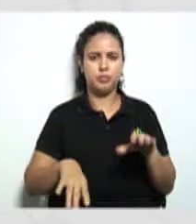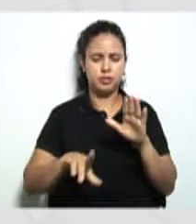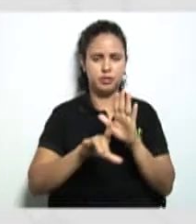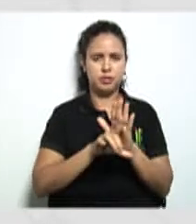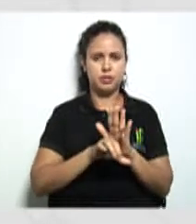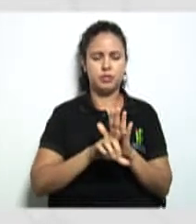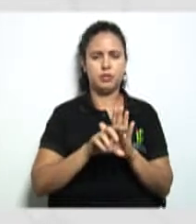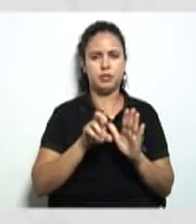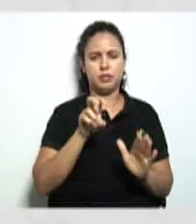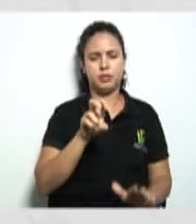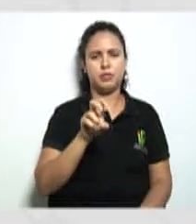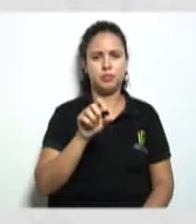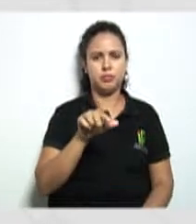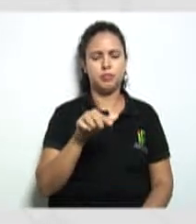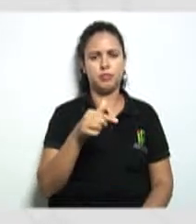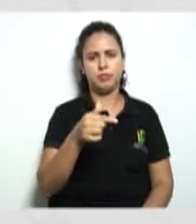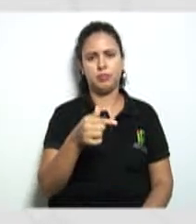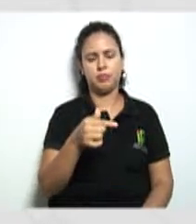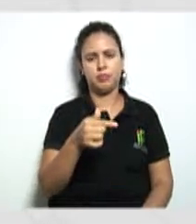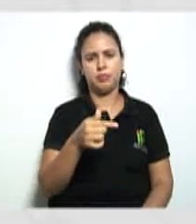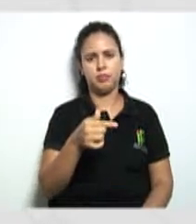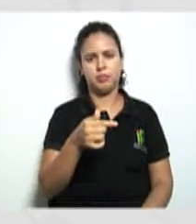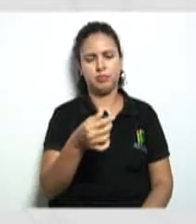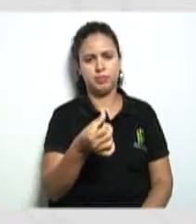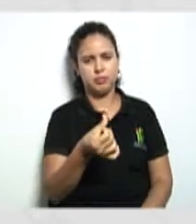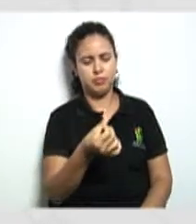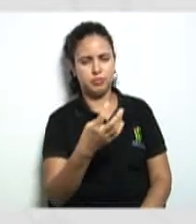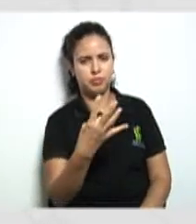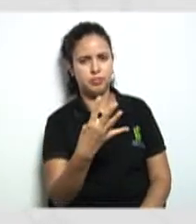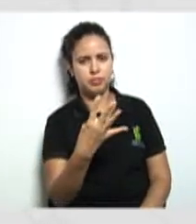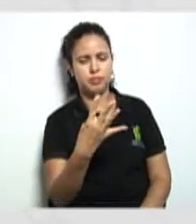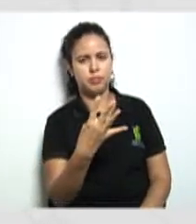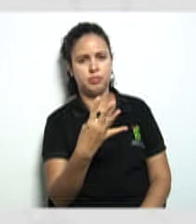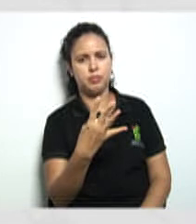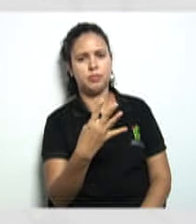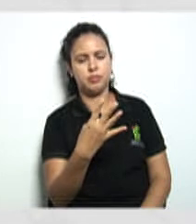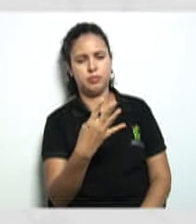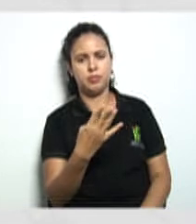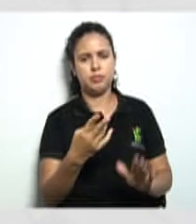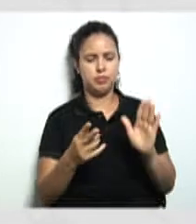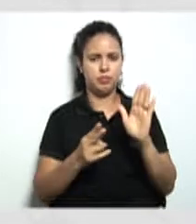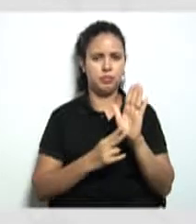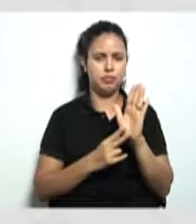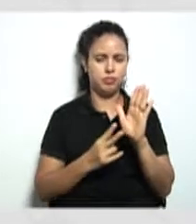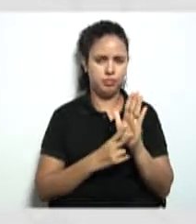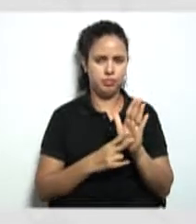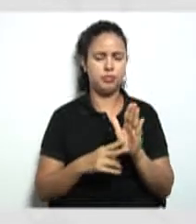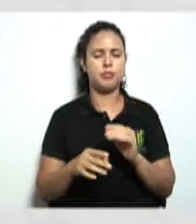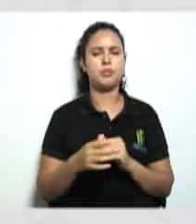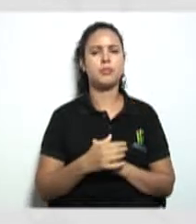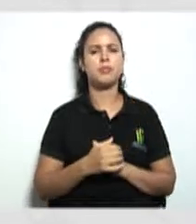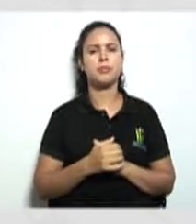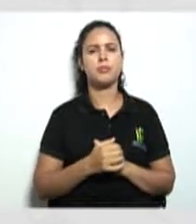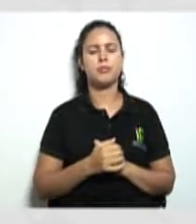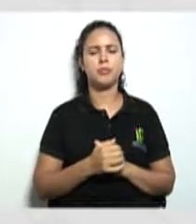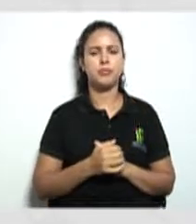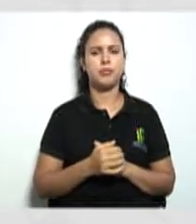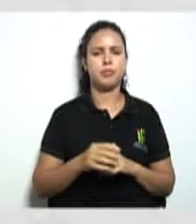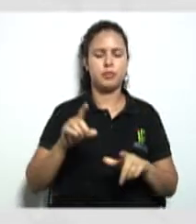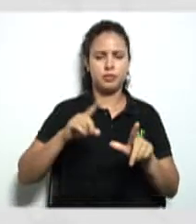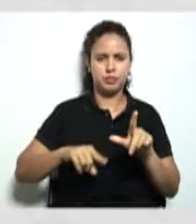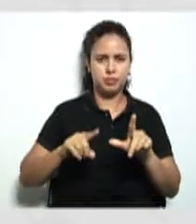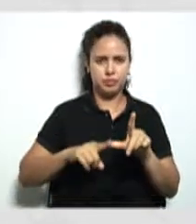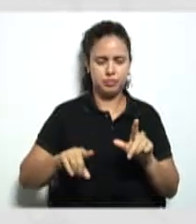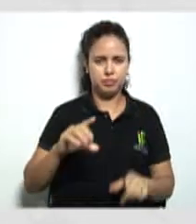.764 no leito 71 o inciso é o segundo tudo bem olha só a letra C